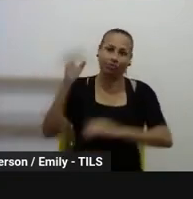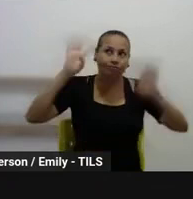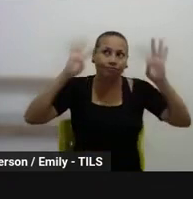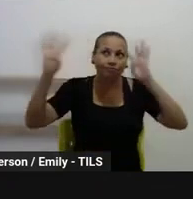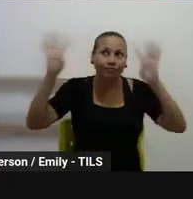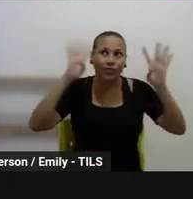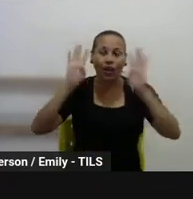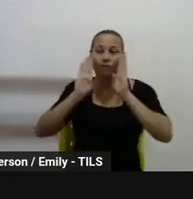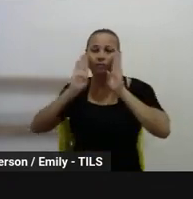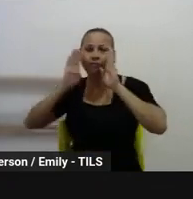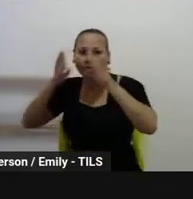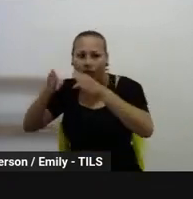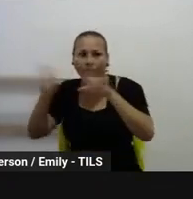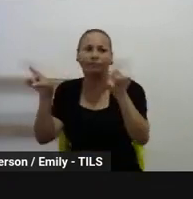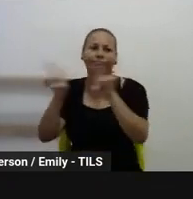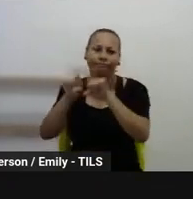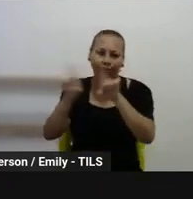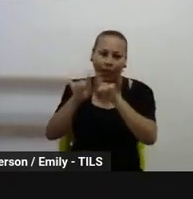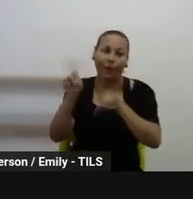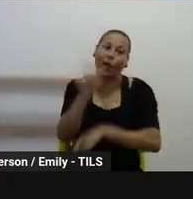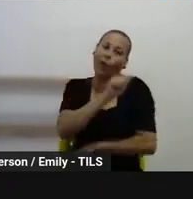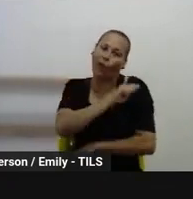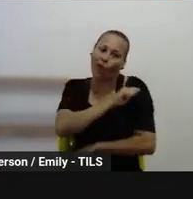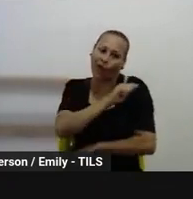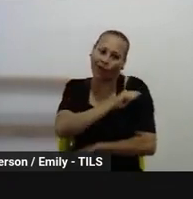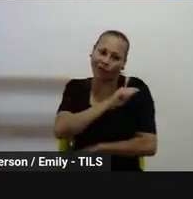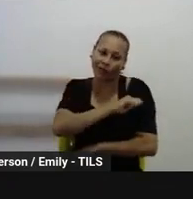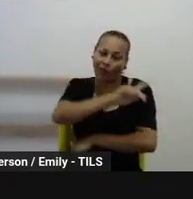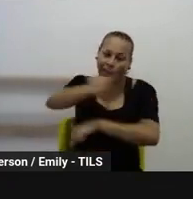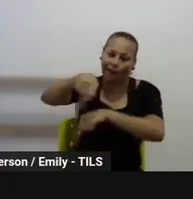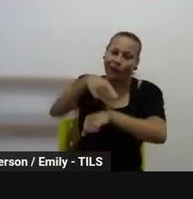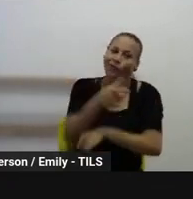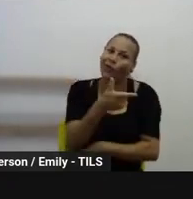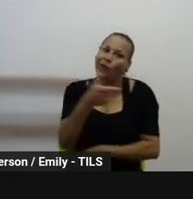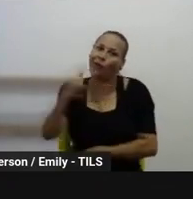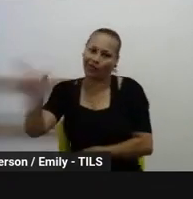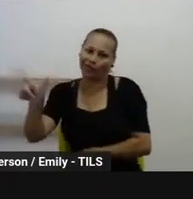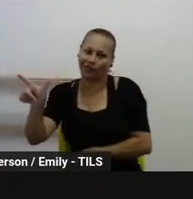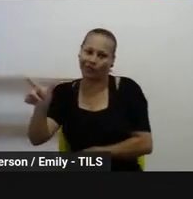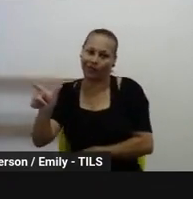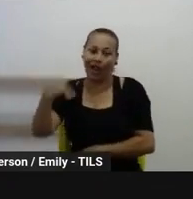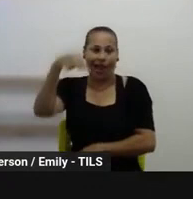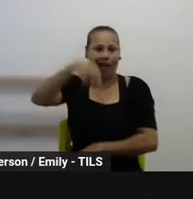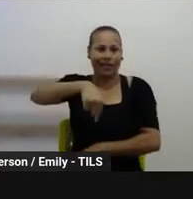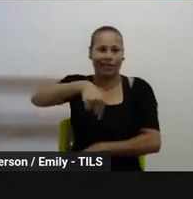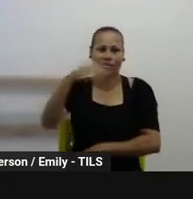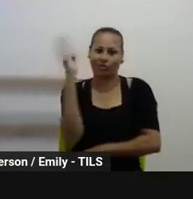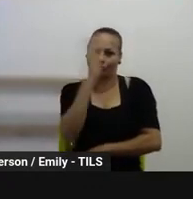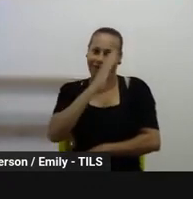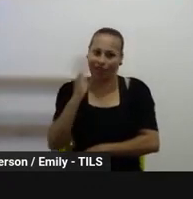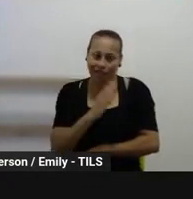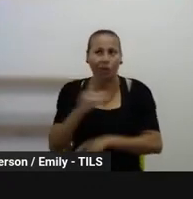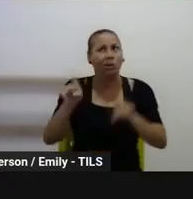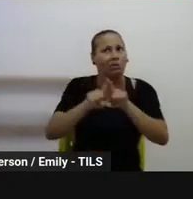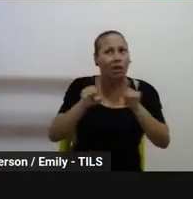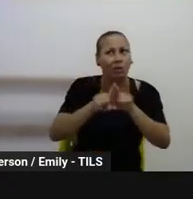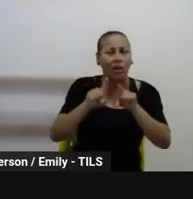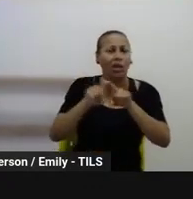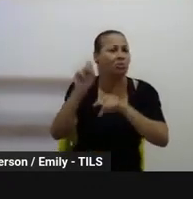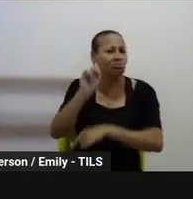atentos a essa presença desse estudante internacional na nossa realidade, no nosso contexto local.